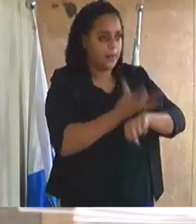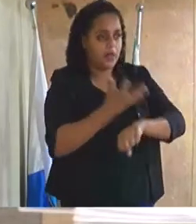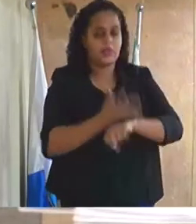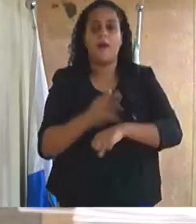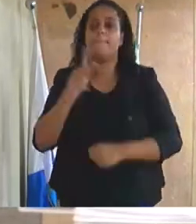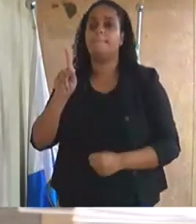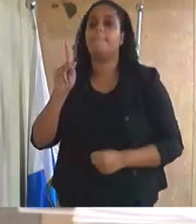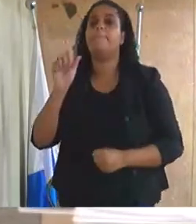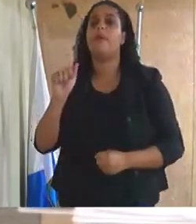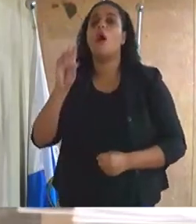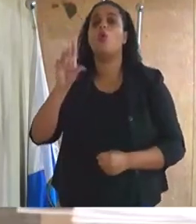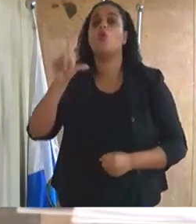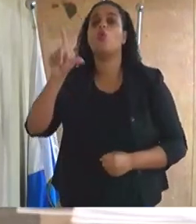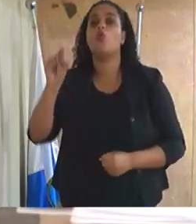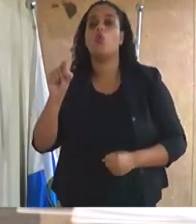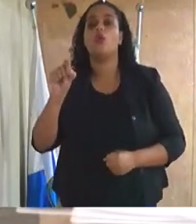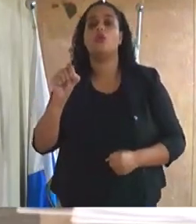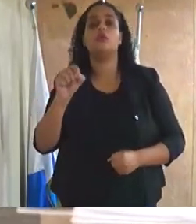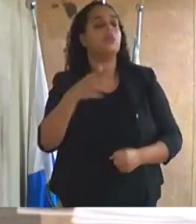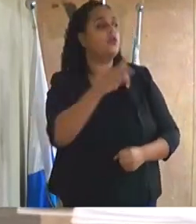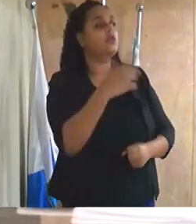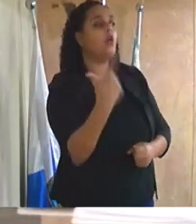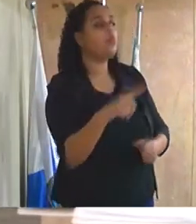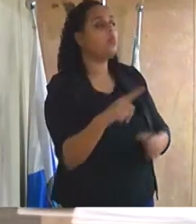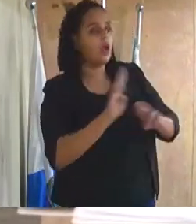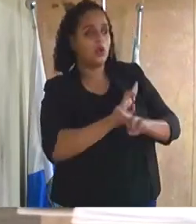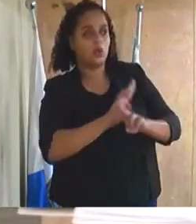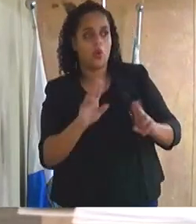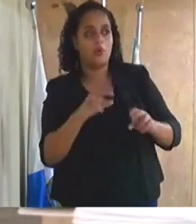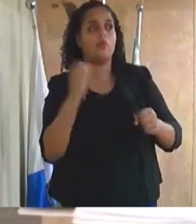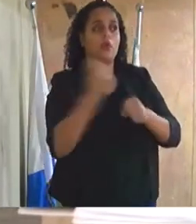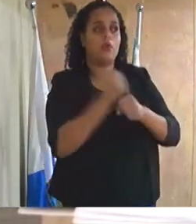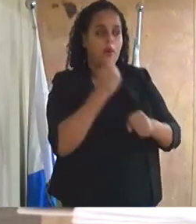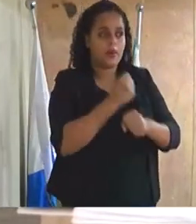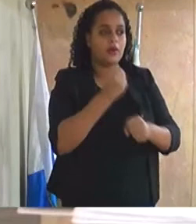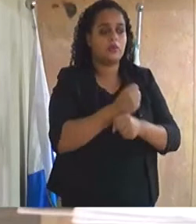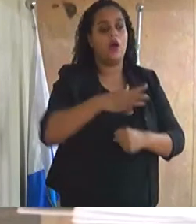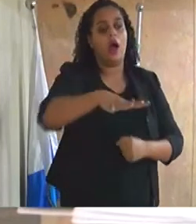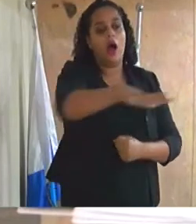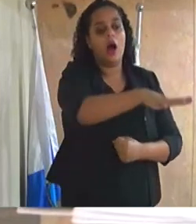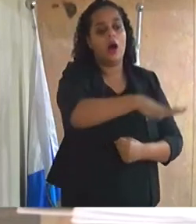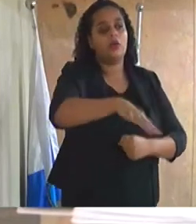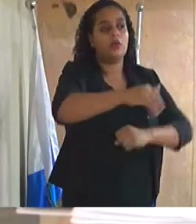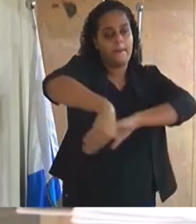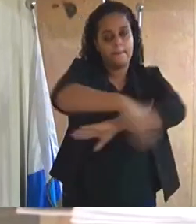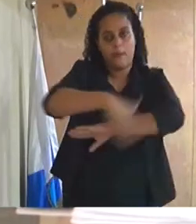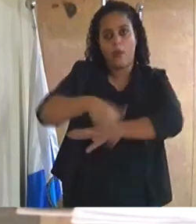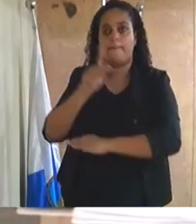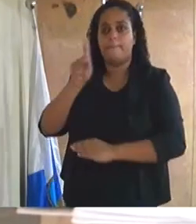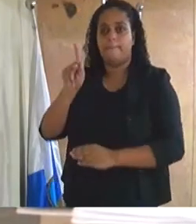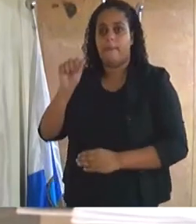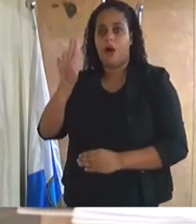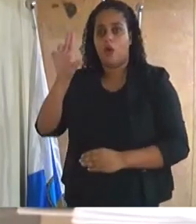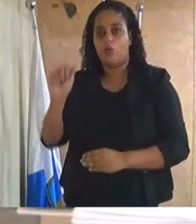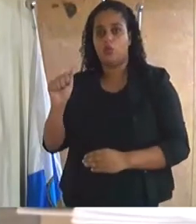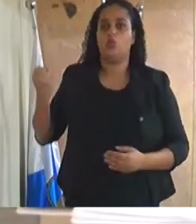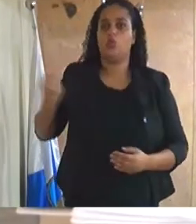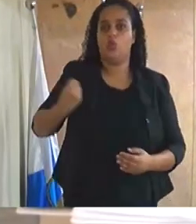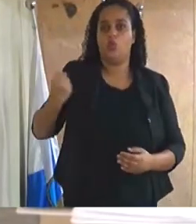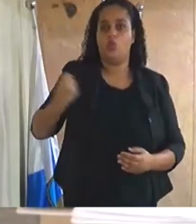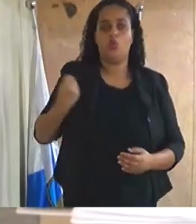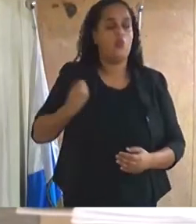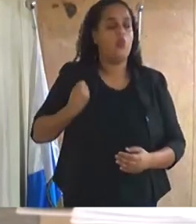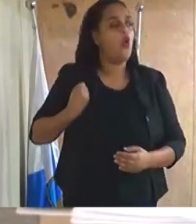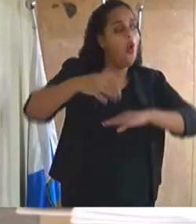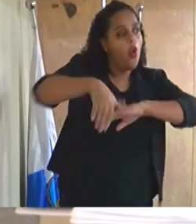Silva praça sem denominação oficial recém construída em área localizada na rua Paulo Torres Quintanilha sem número no trecho entre